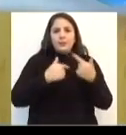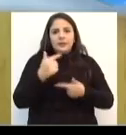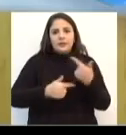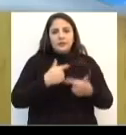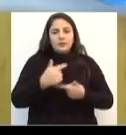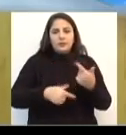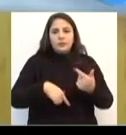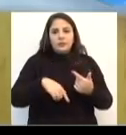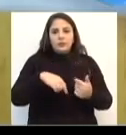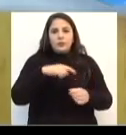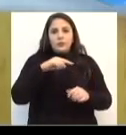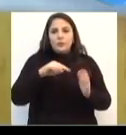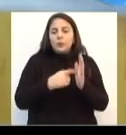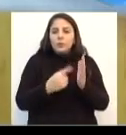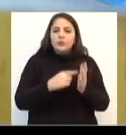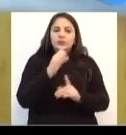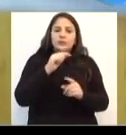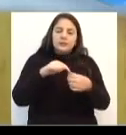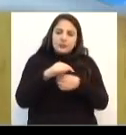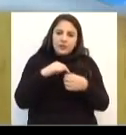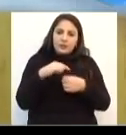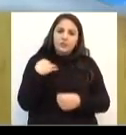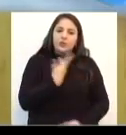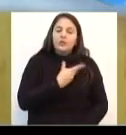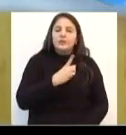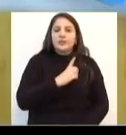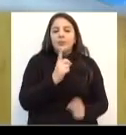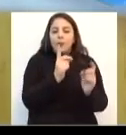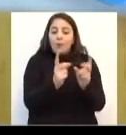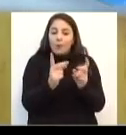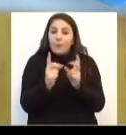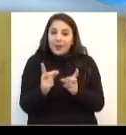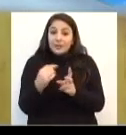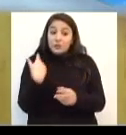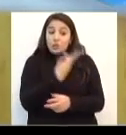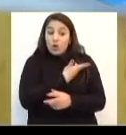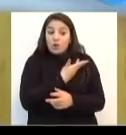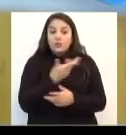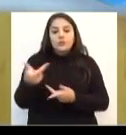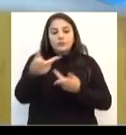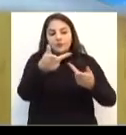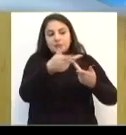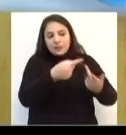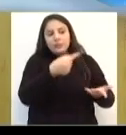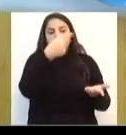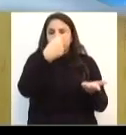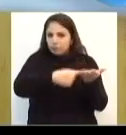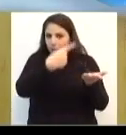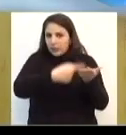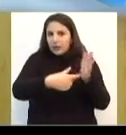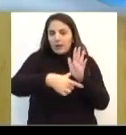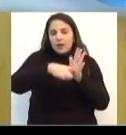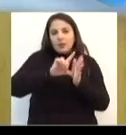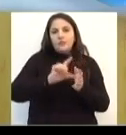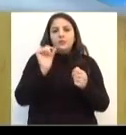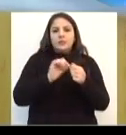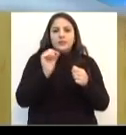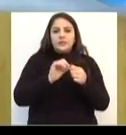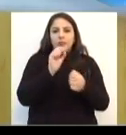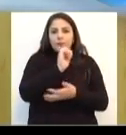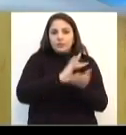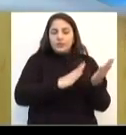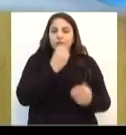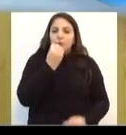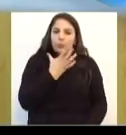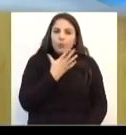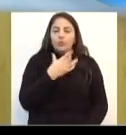da cidade. A gente tem a invasão do comércio, que a gente vai estar visitando os comércios com um agendamento prévio para fazer uma atividade com os